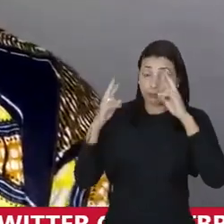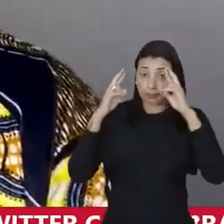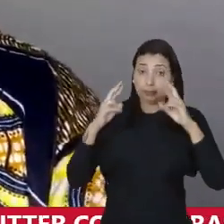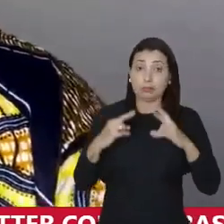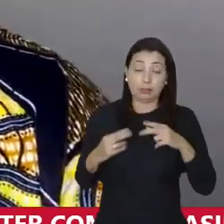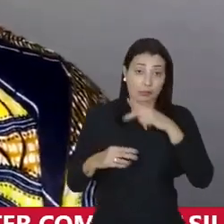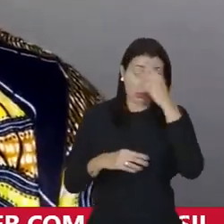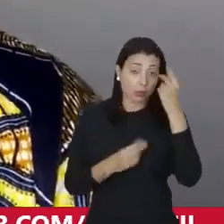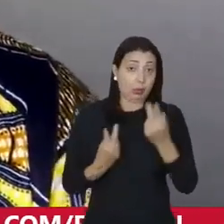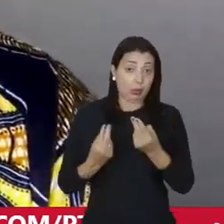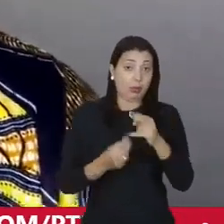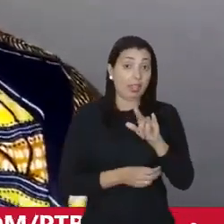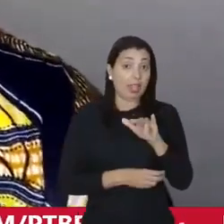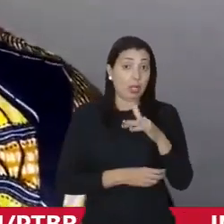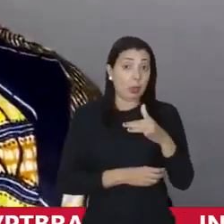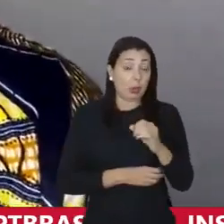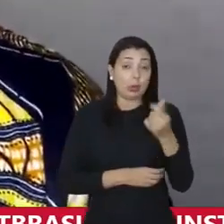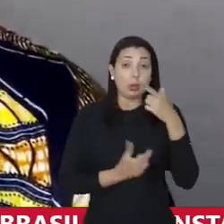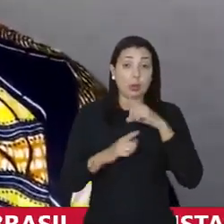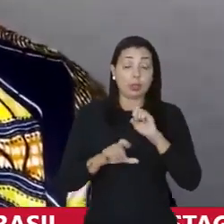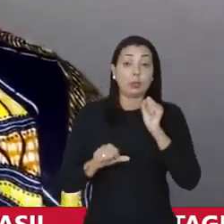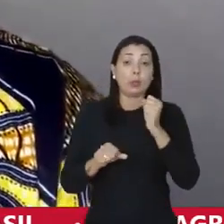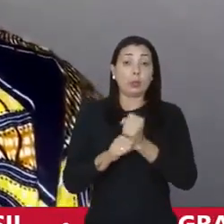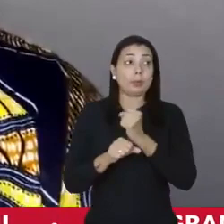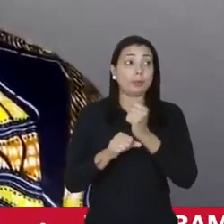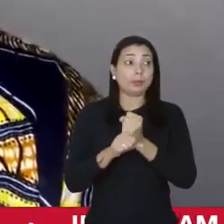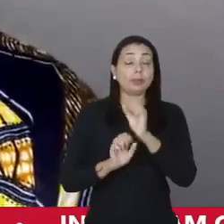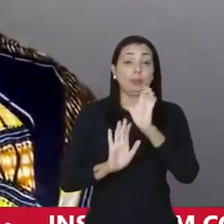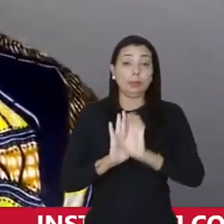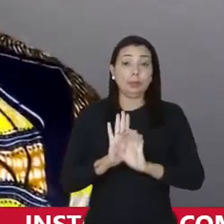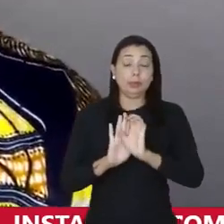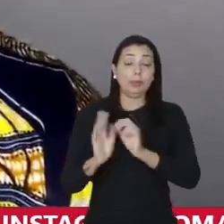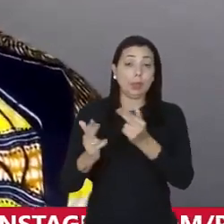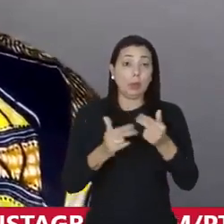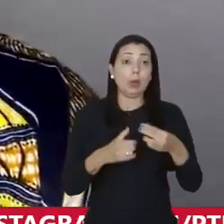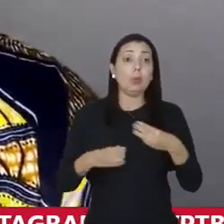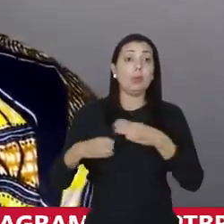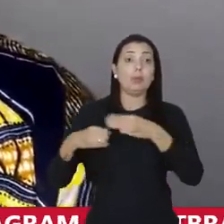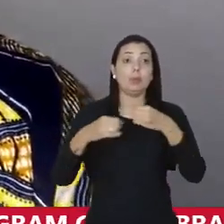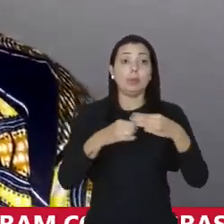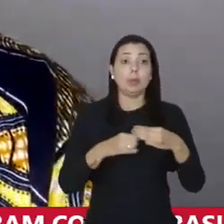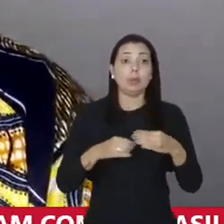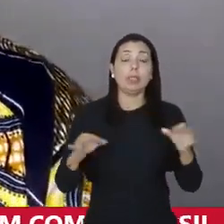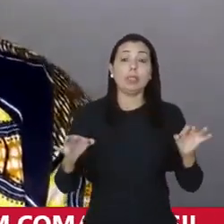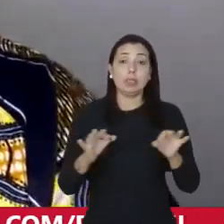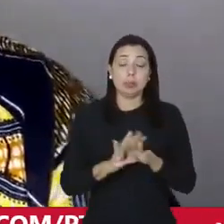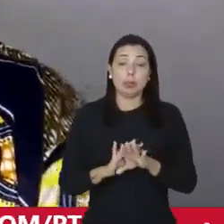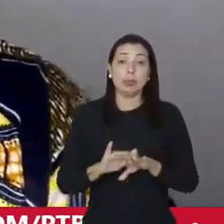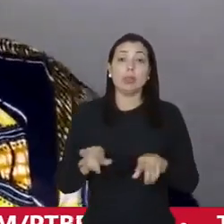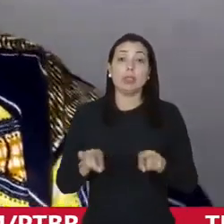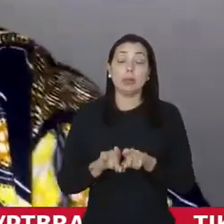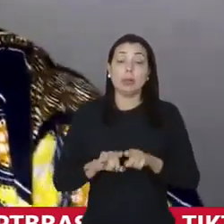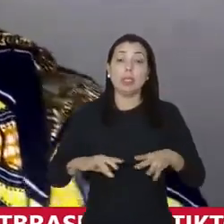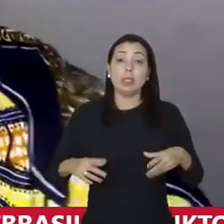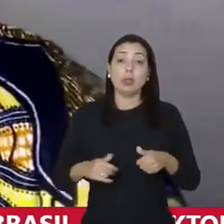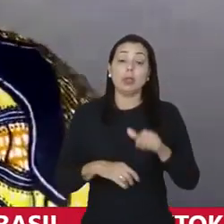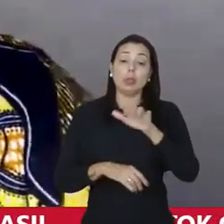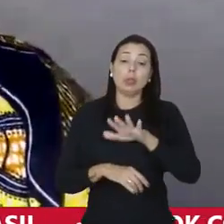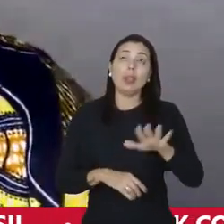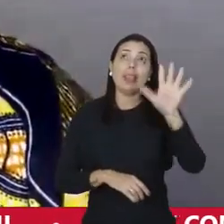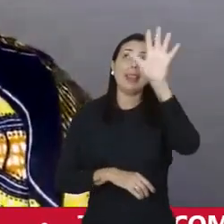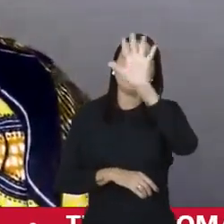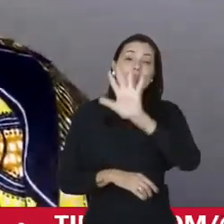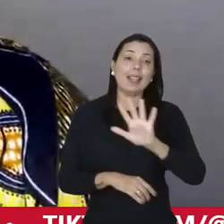pessoas como Verônica que conseguiram construir um estatuto como esse municipal e que acabou desagrando em todo o território